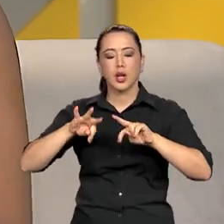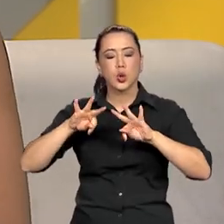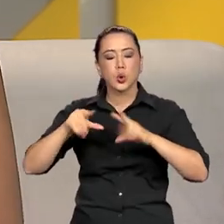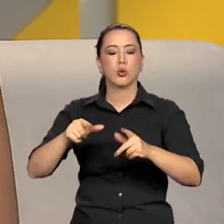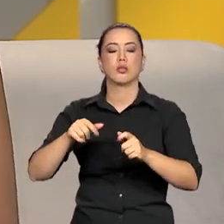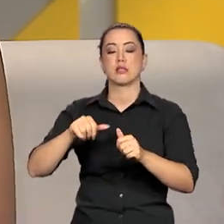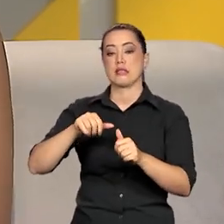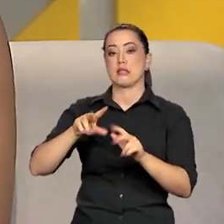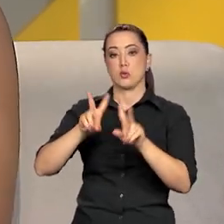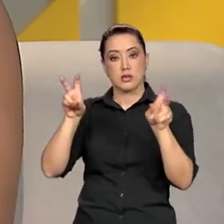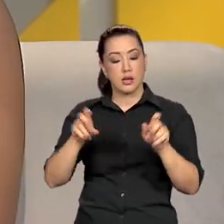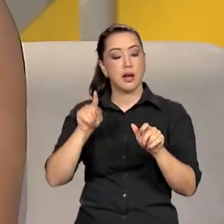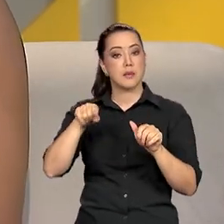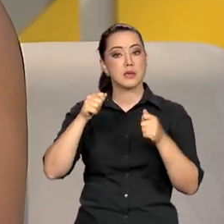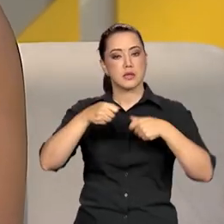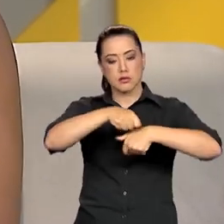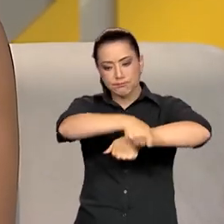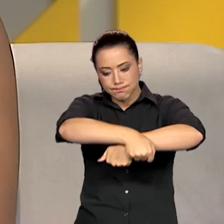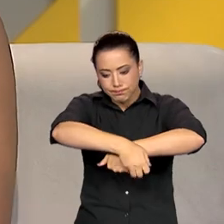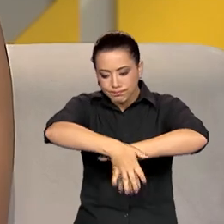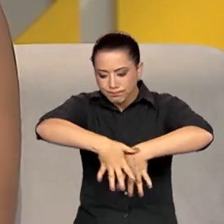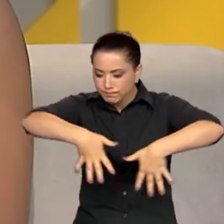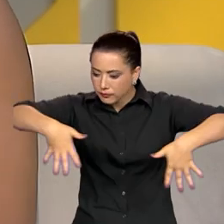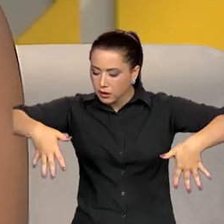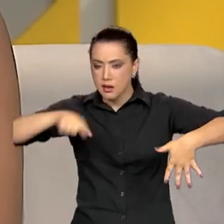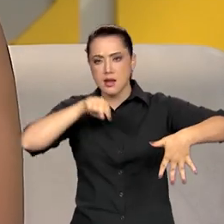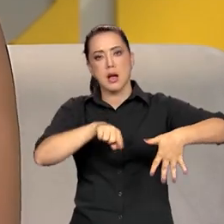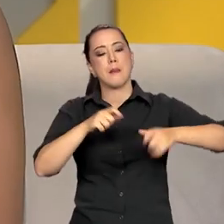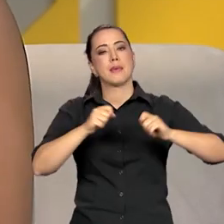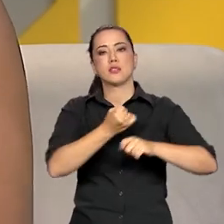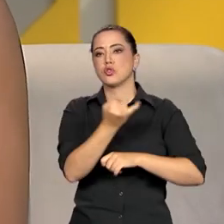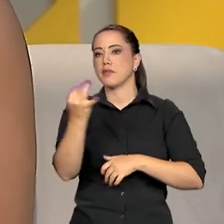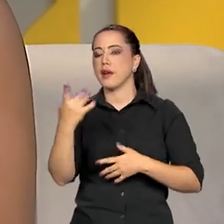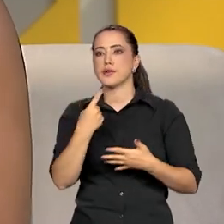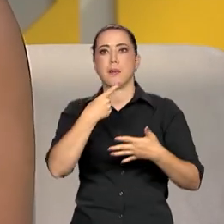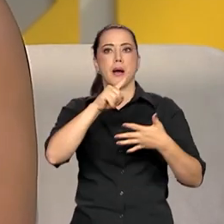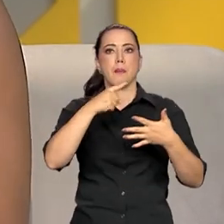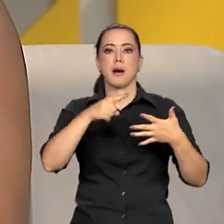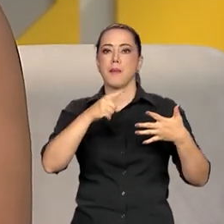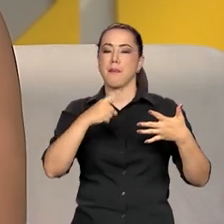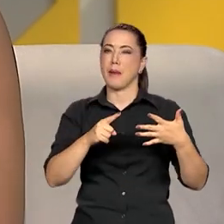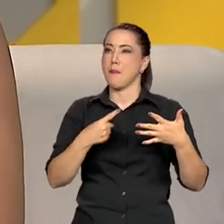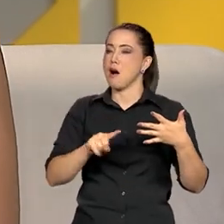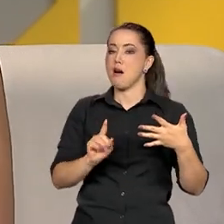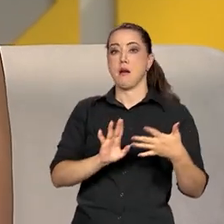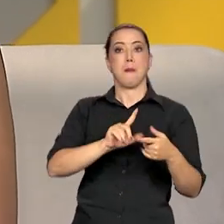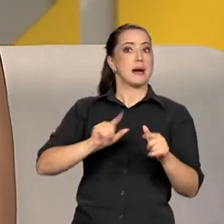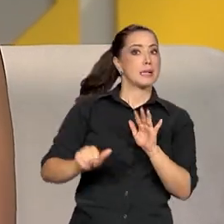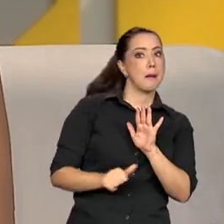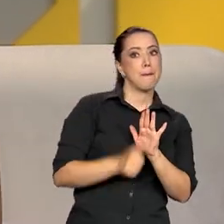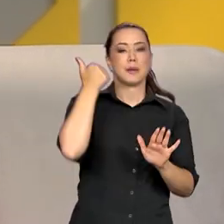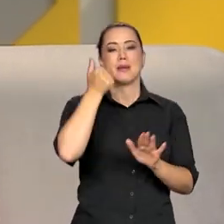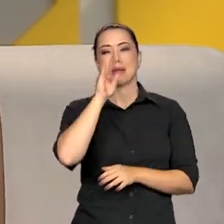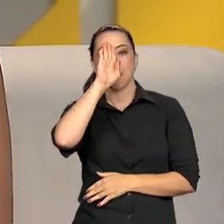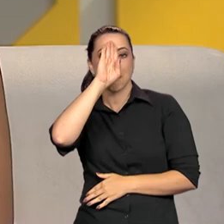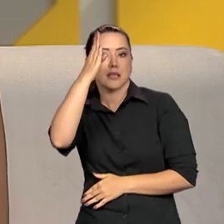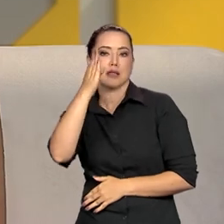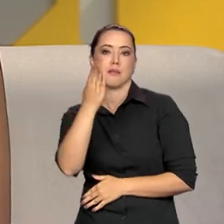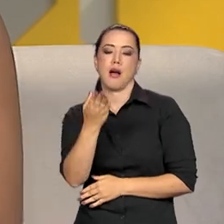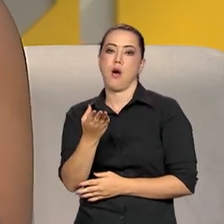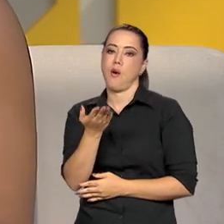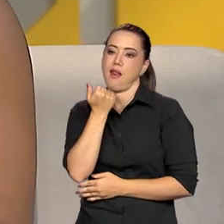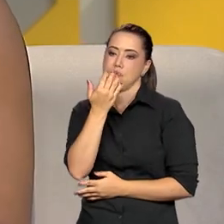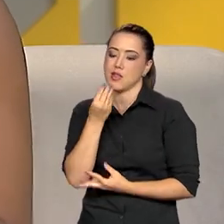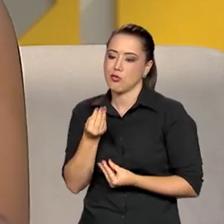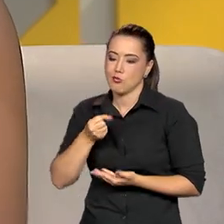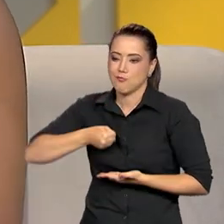são transversais e a gente tem inúmeras prioridades. Mas a primeira é, de fato, a gente colocar comida na mesa desses brasileiros e brasileiras que estão passando fome.